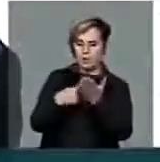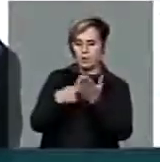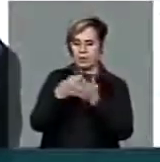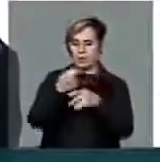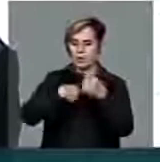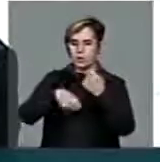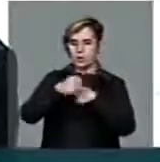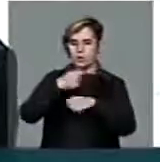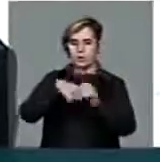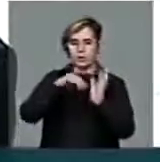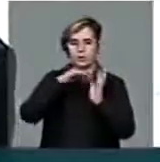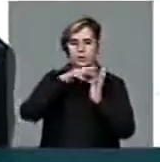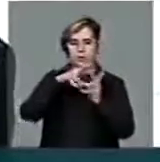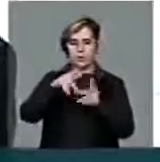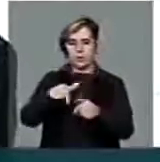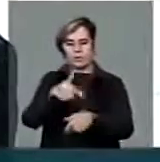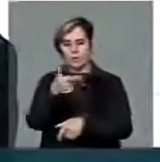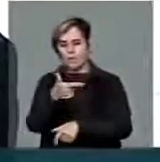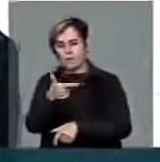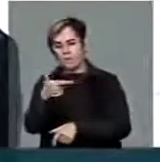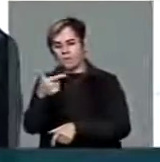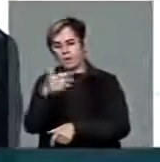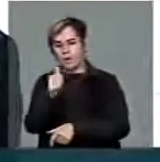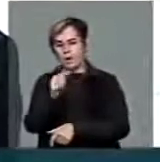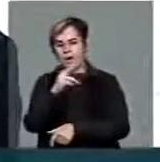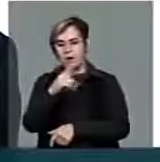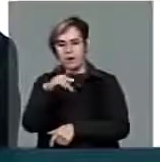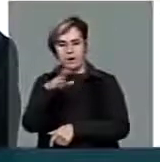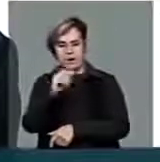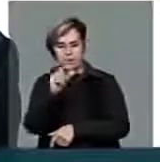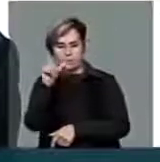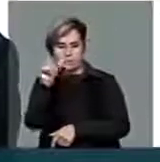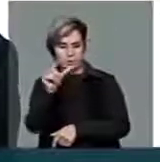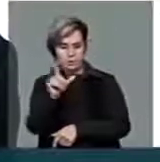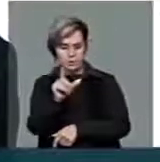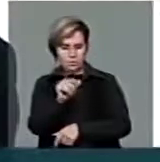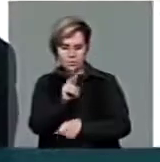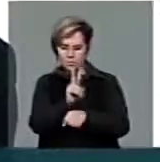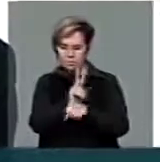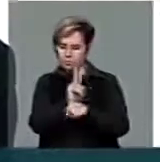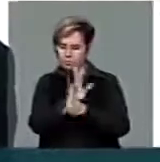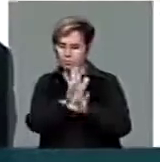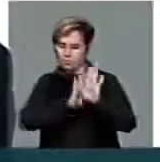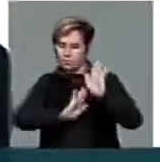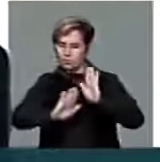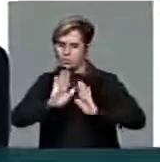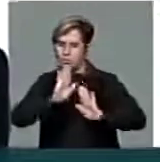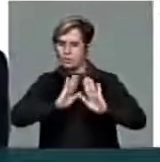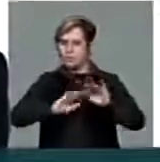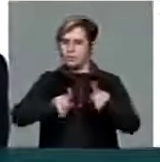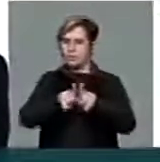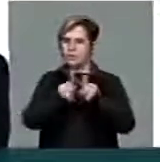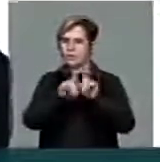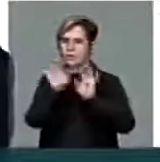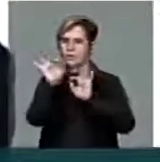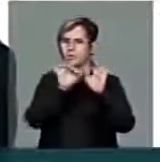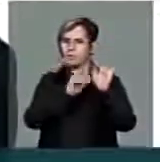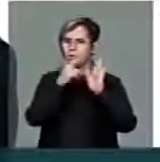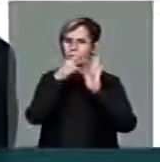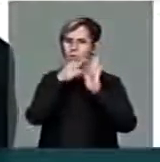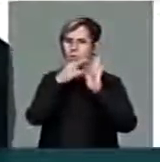global de armas, restringindo e colocando um ordenamento